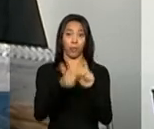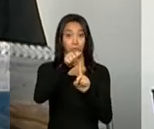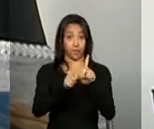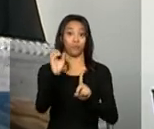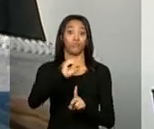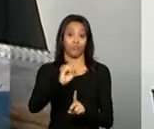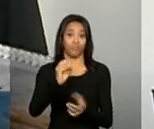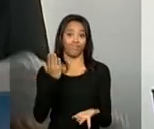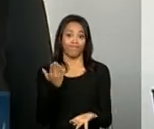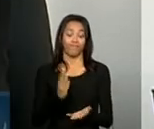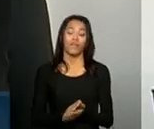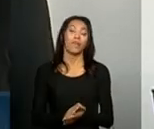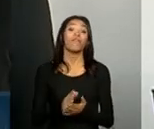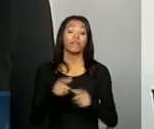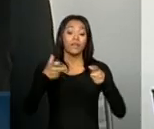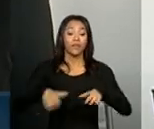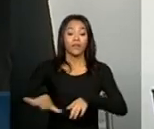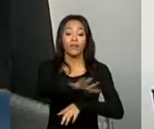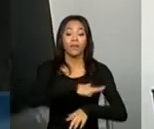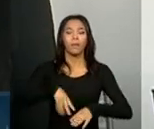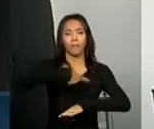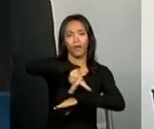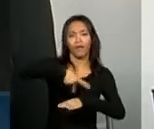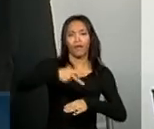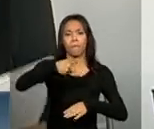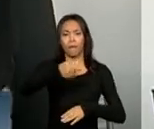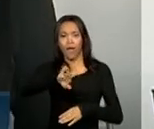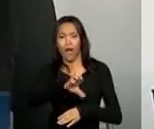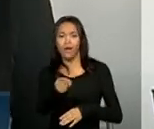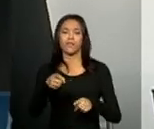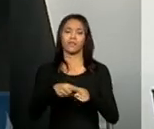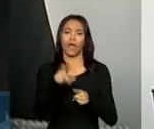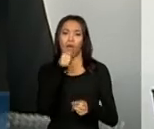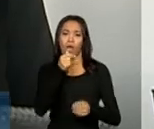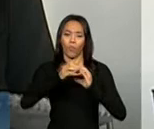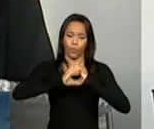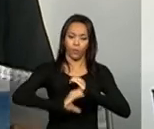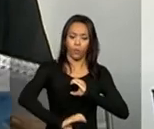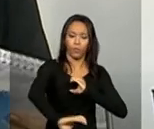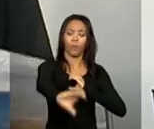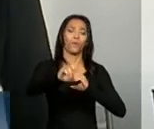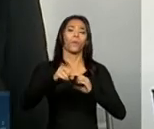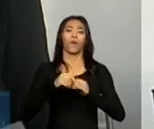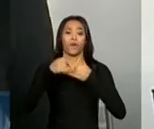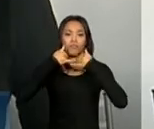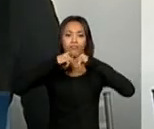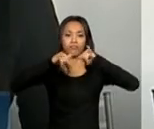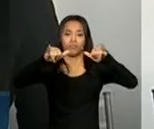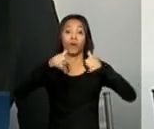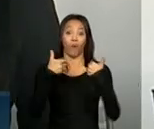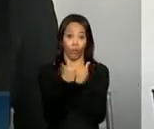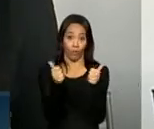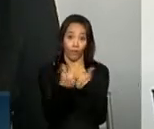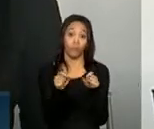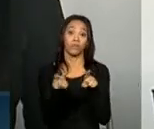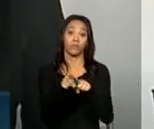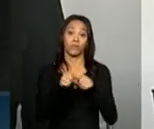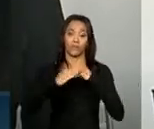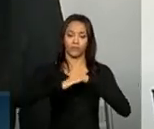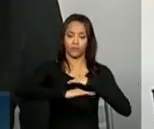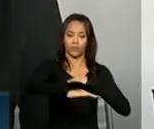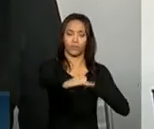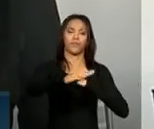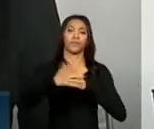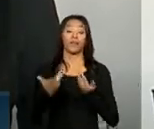O espaço vai ter escola, praça, água encanada, energia elétrica, rotas de ônibus e asfalto. A chegada da